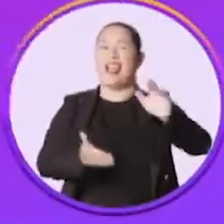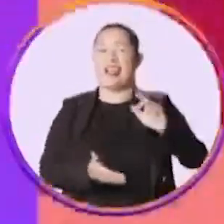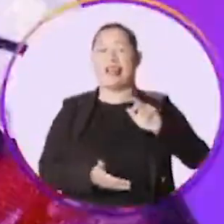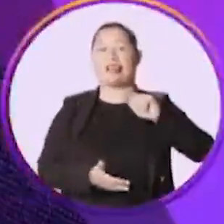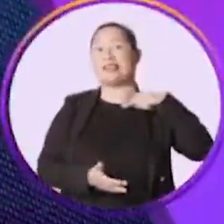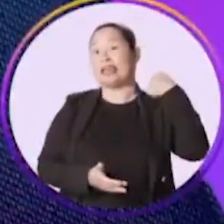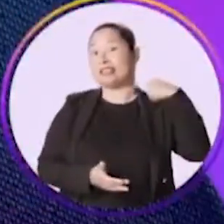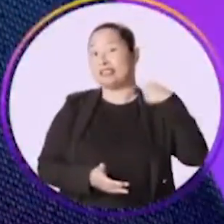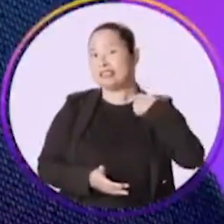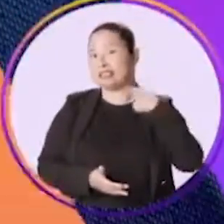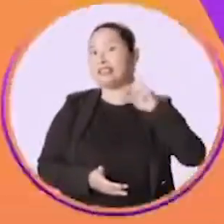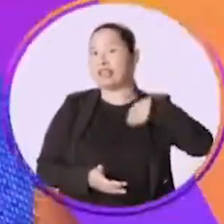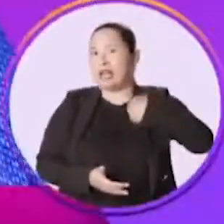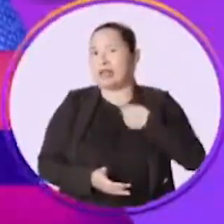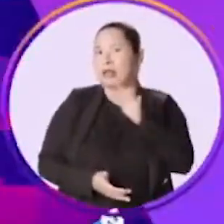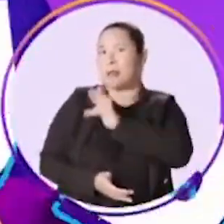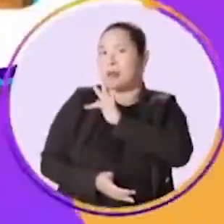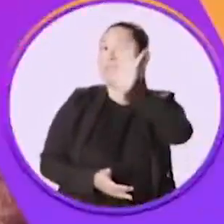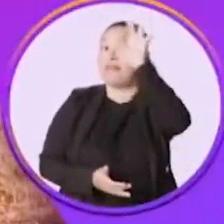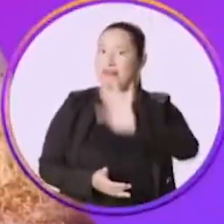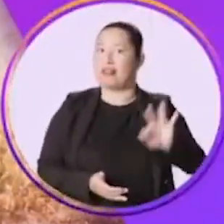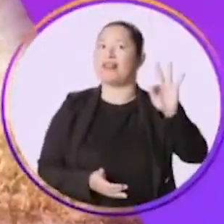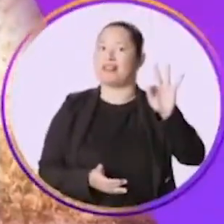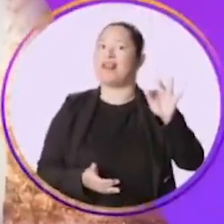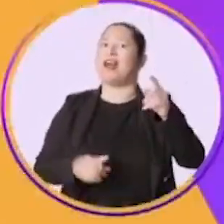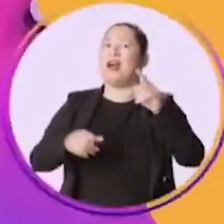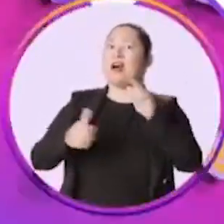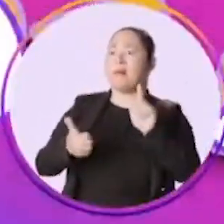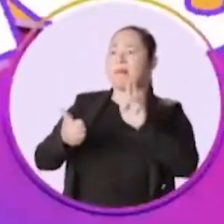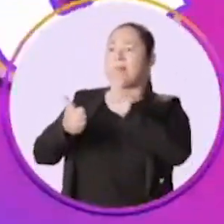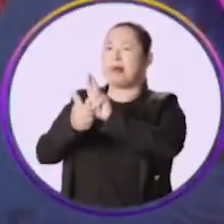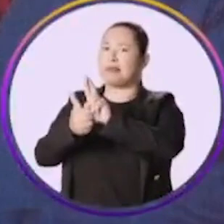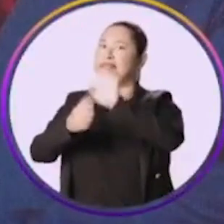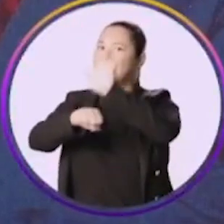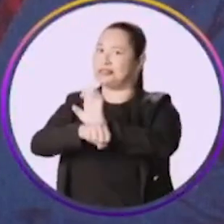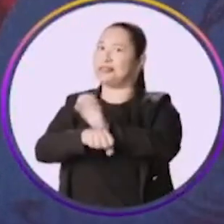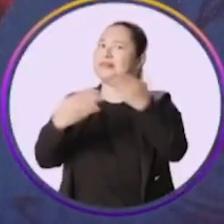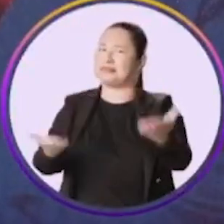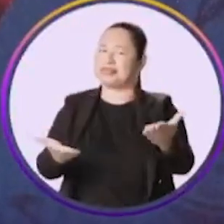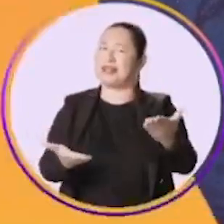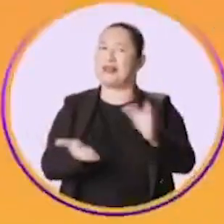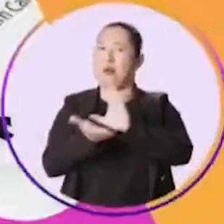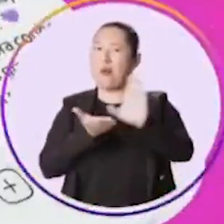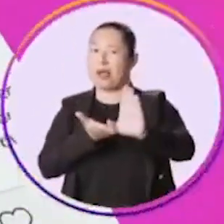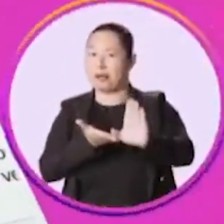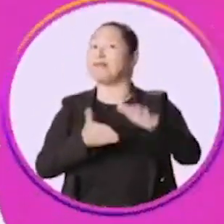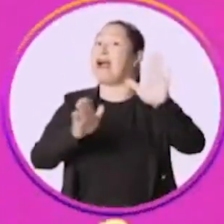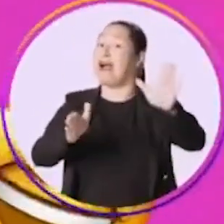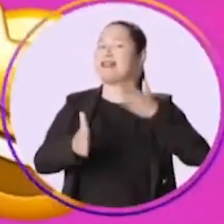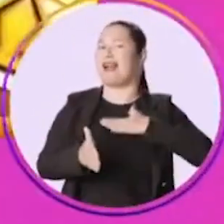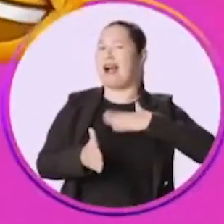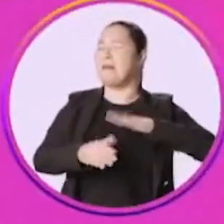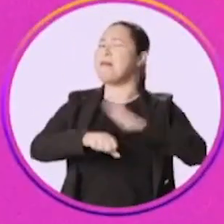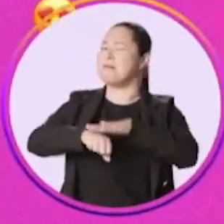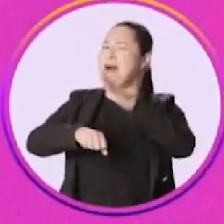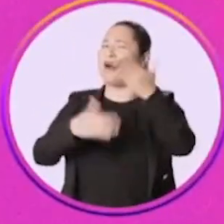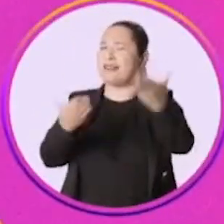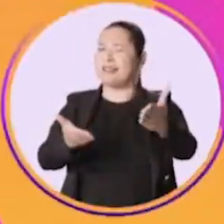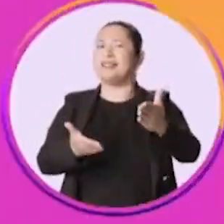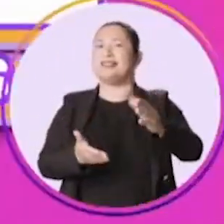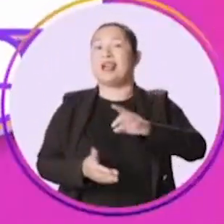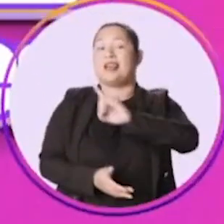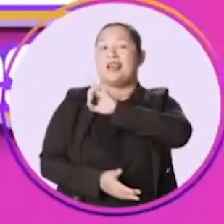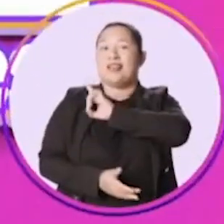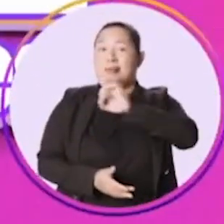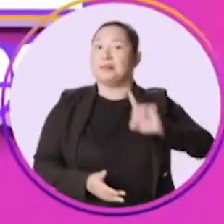é advogada. Foi delegada da Polícia Federal e procuradora do estado. A sem currículo é calma que tem mais. Foi